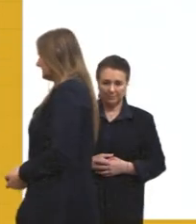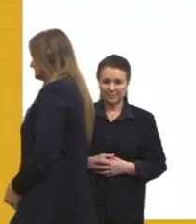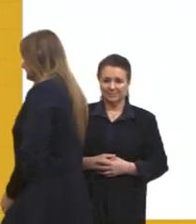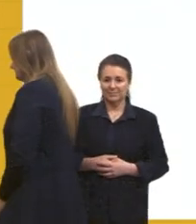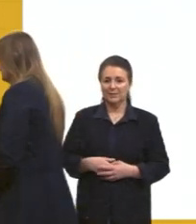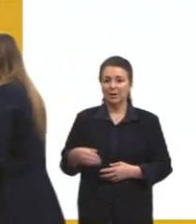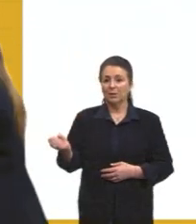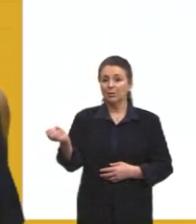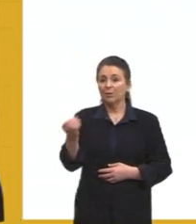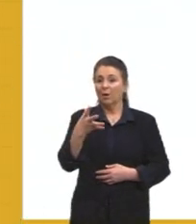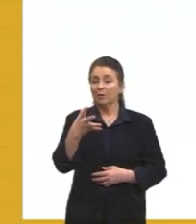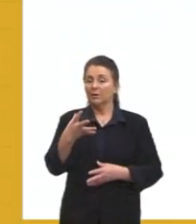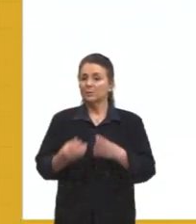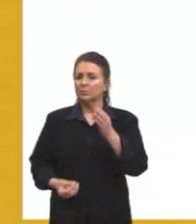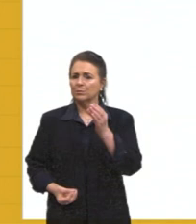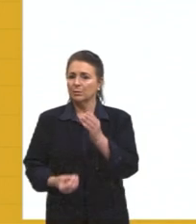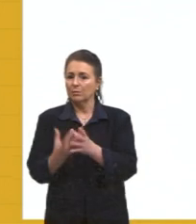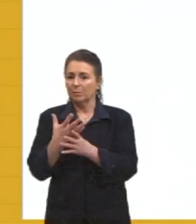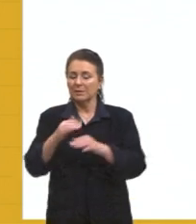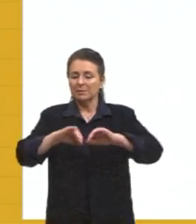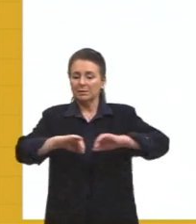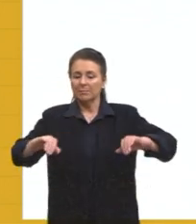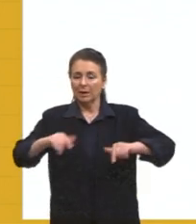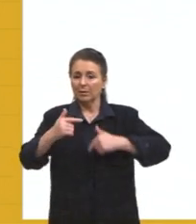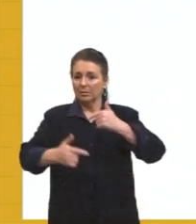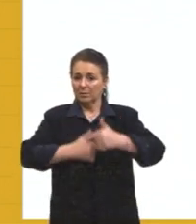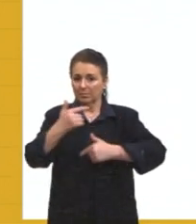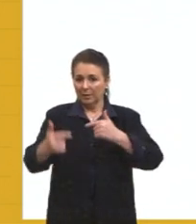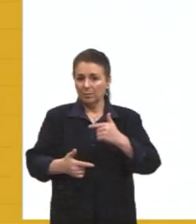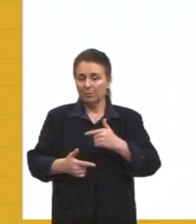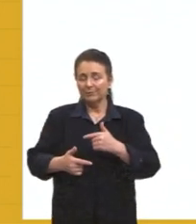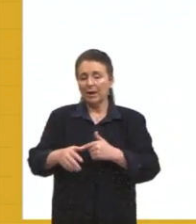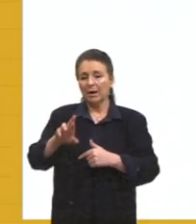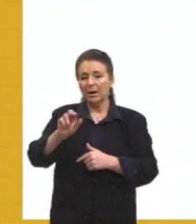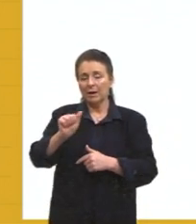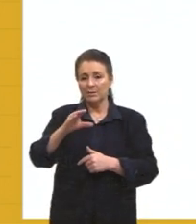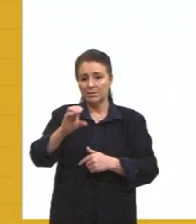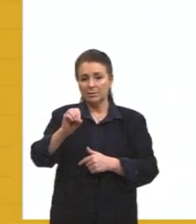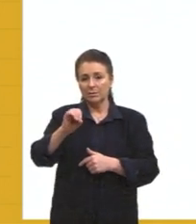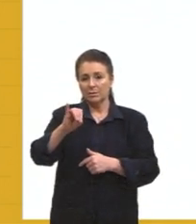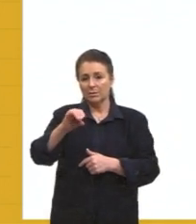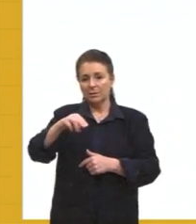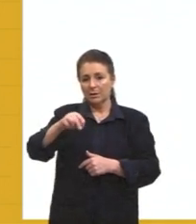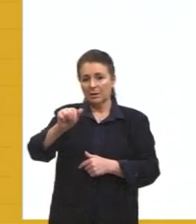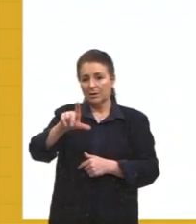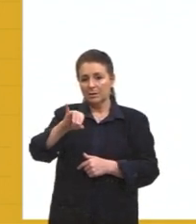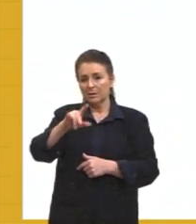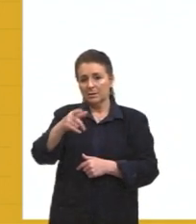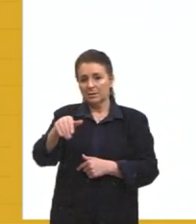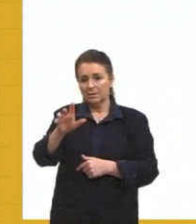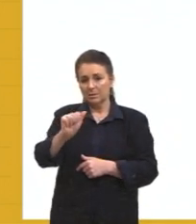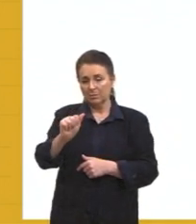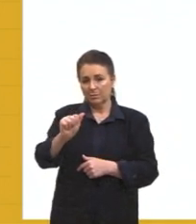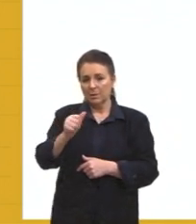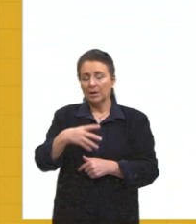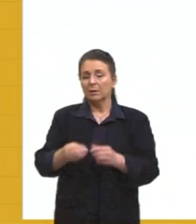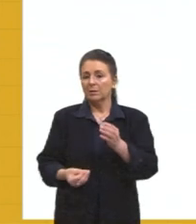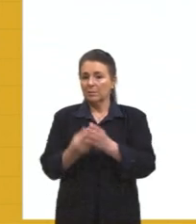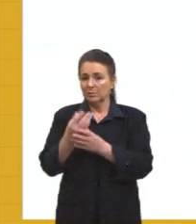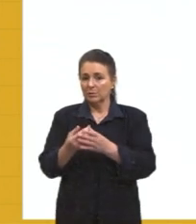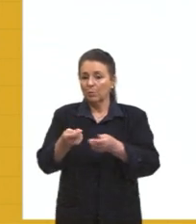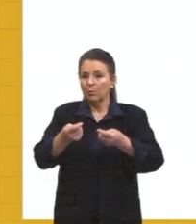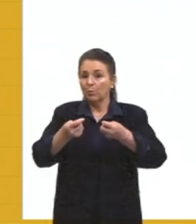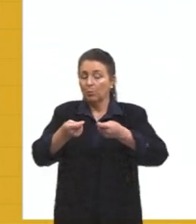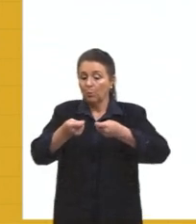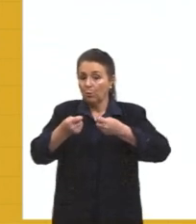quê? Separar o trabalho, certo? Racionalização da produção, isso quer dizer, ele vai pensar muito mais rápido. Controle de